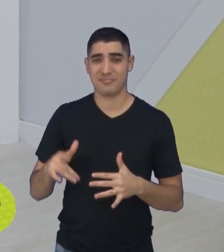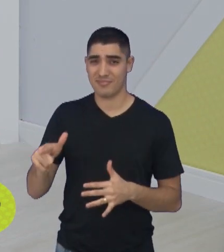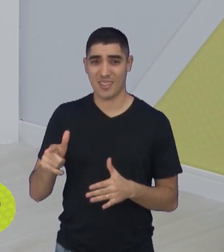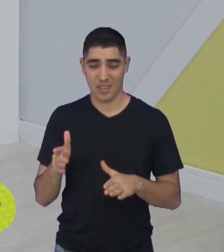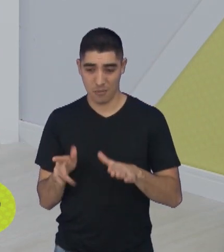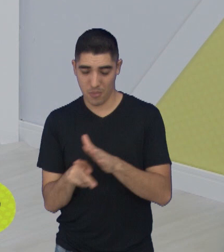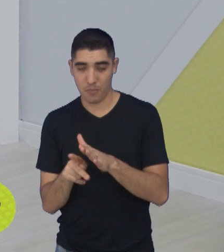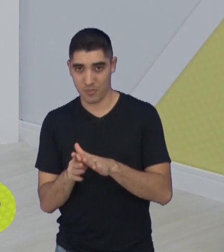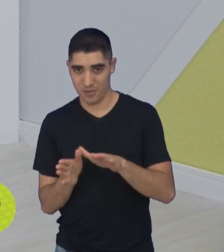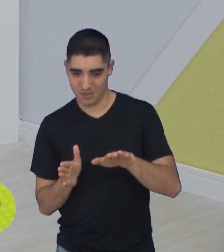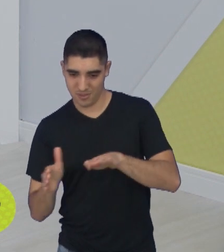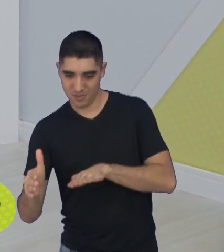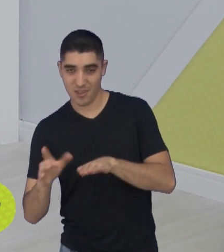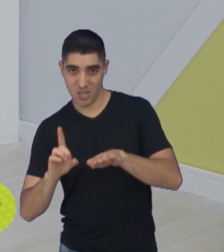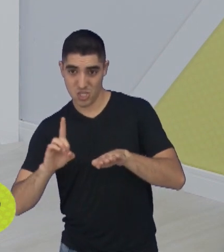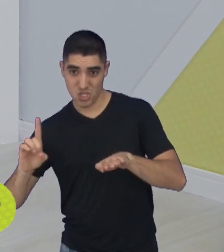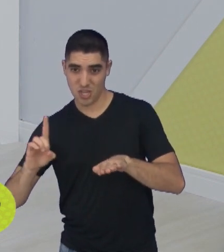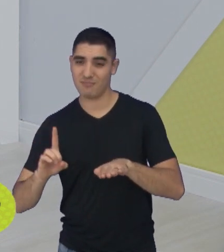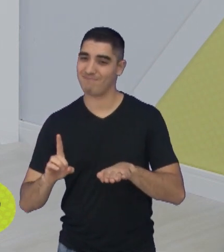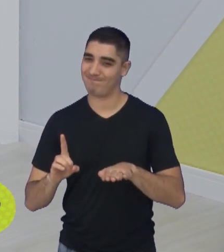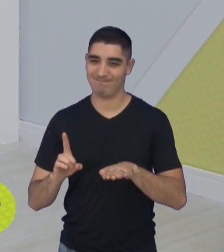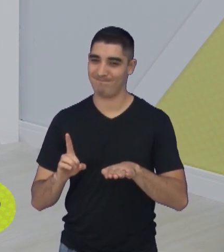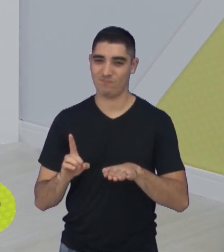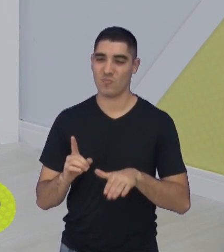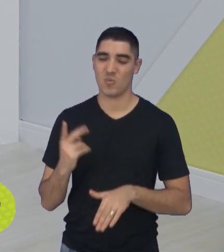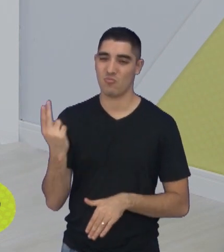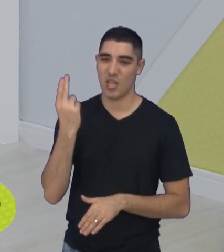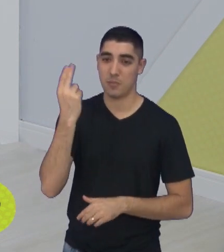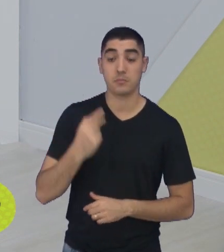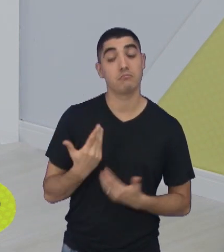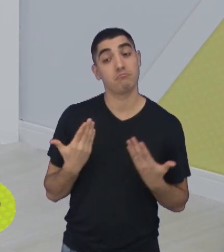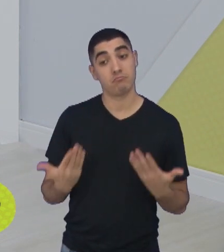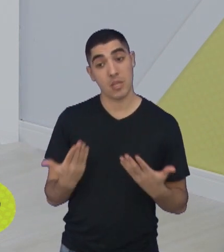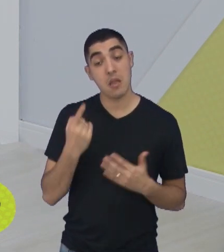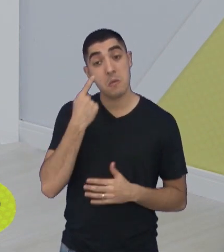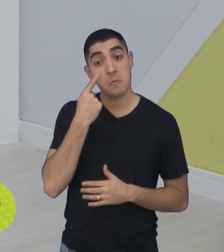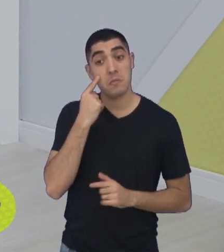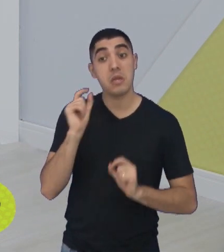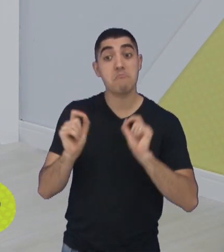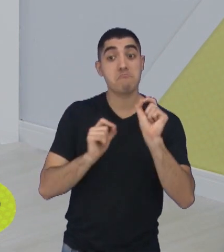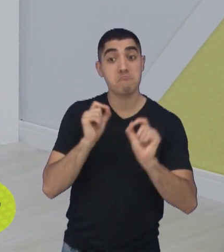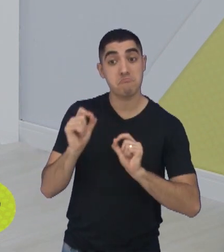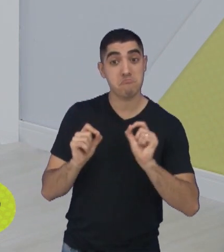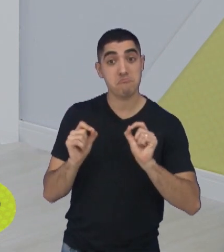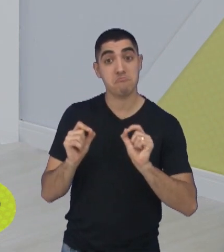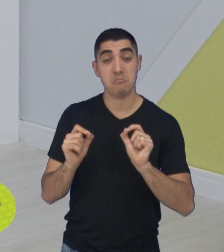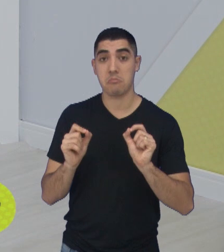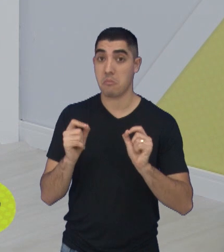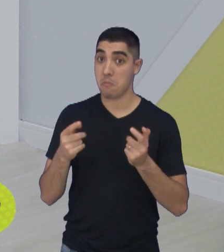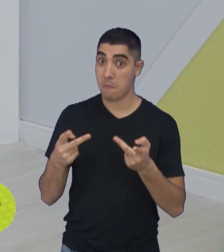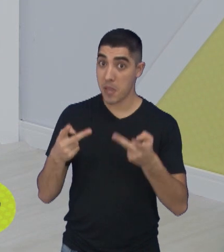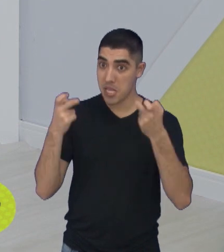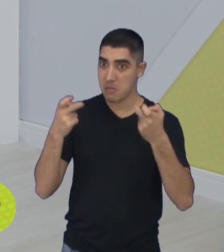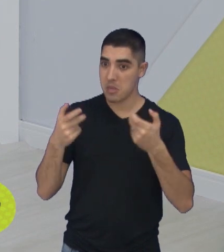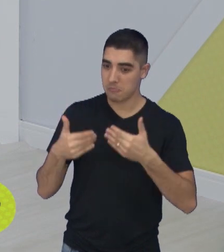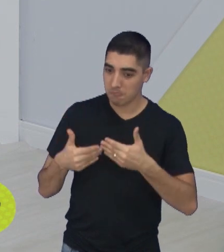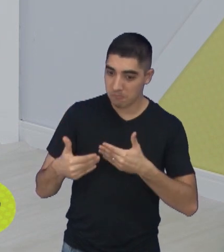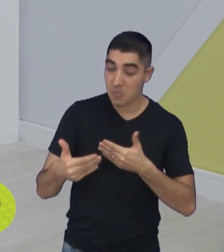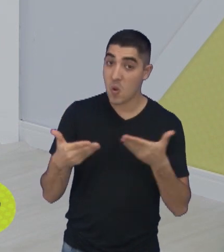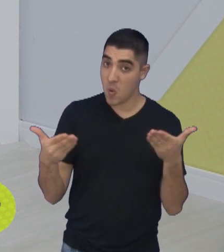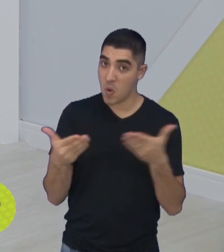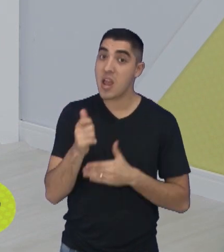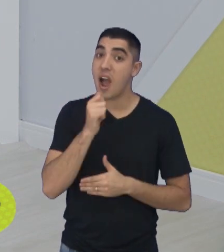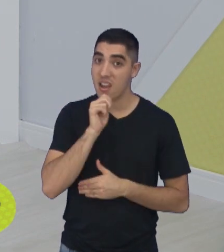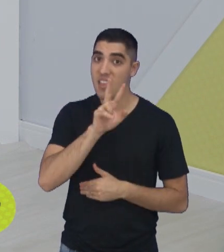direita, para uma Série D de campeonato brasileiro. Vamos ver, provavelmente, pelo andar da carruagem, ainda hoje, o novo